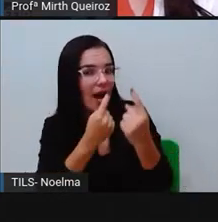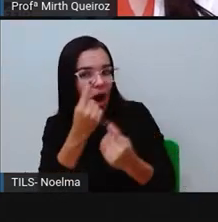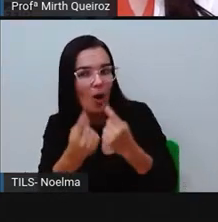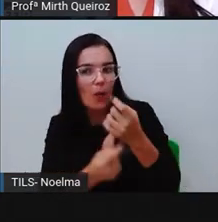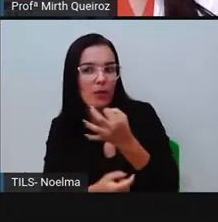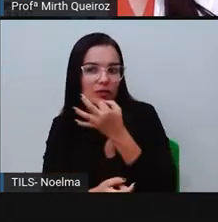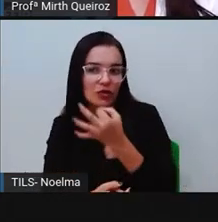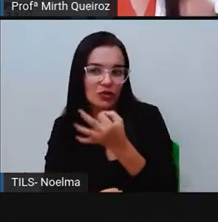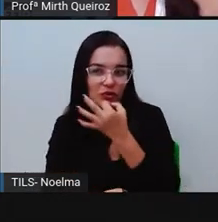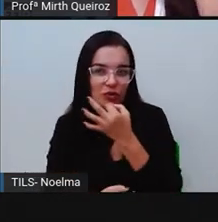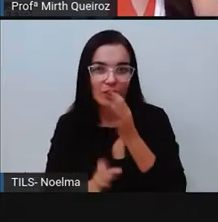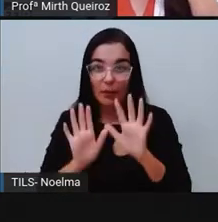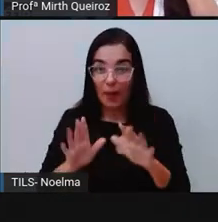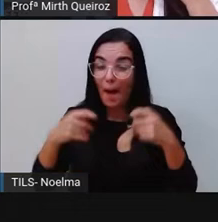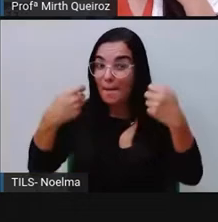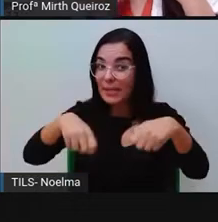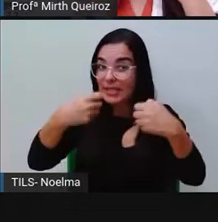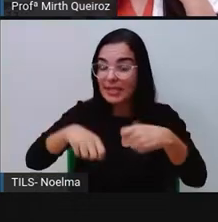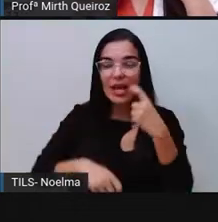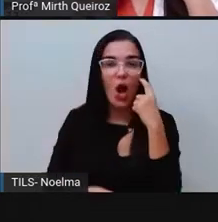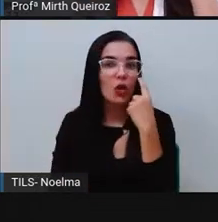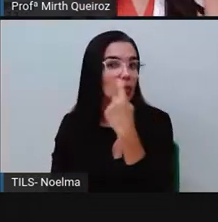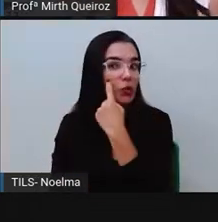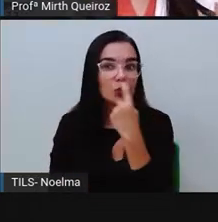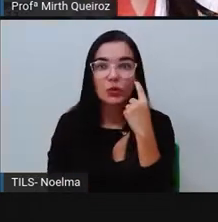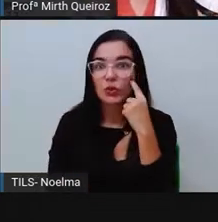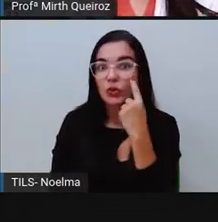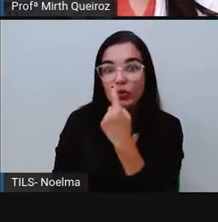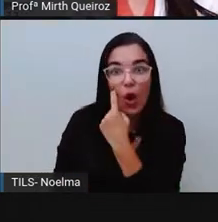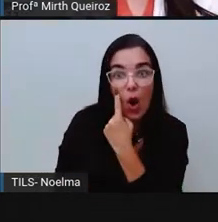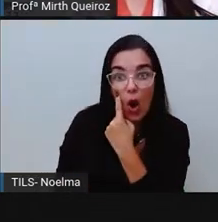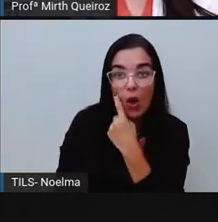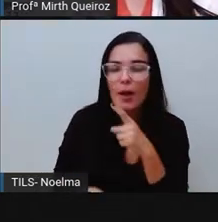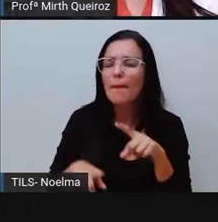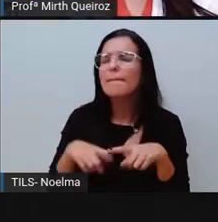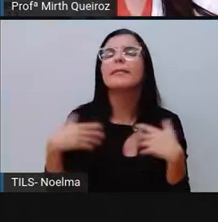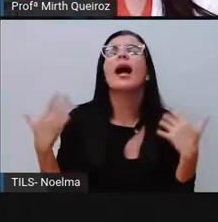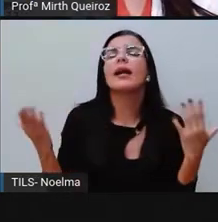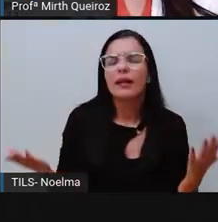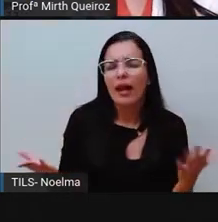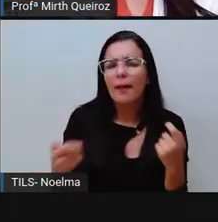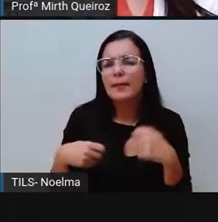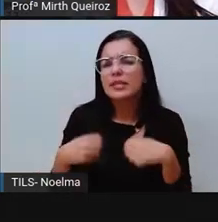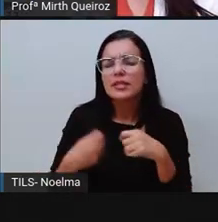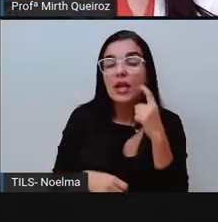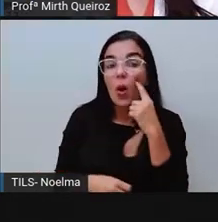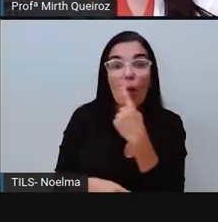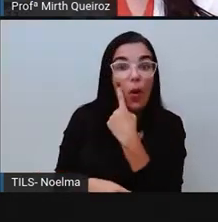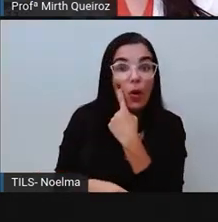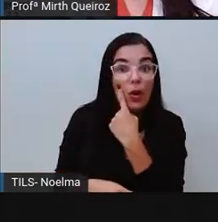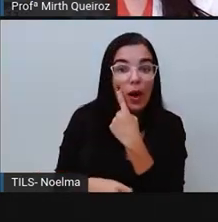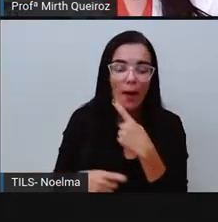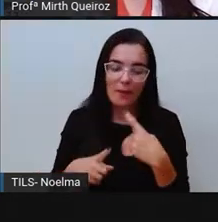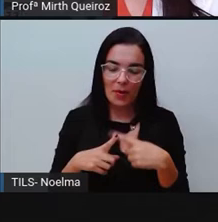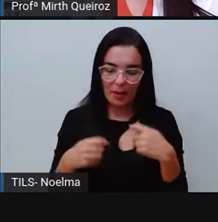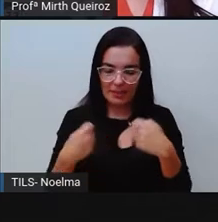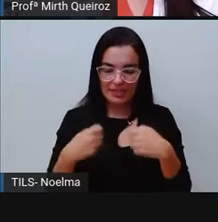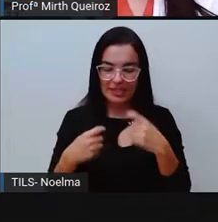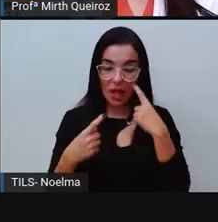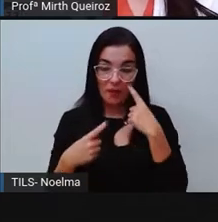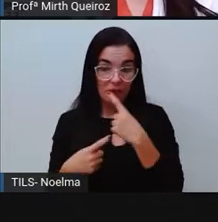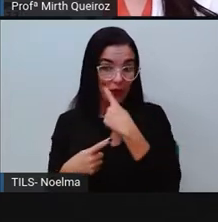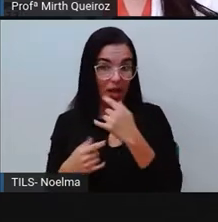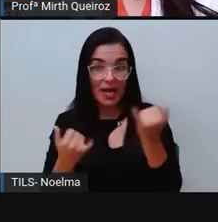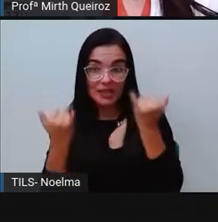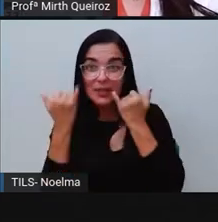precisar dos nossos olhos. Pra que que nós vamos precisar dos nossos olhos? Pra ver os dados importantes,